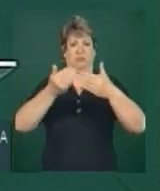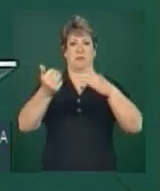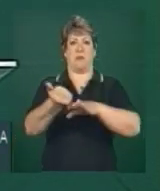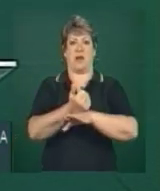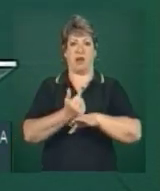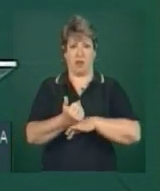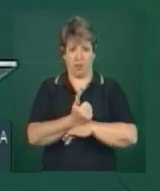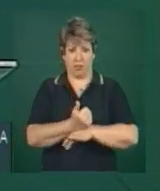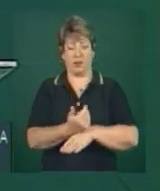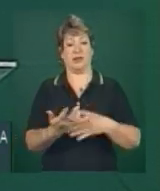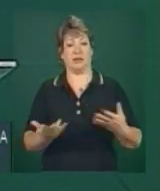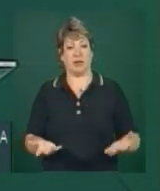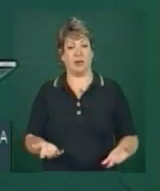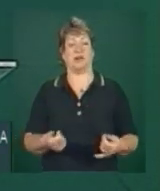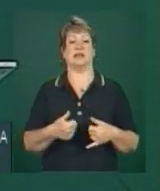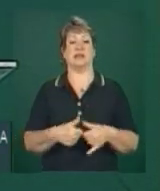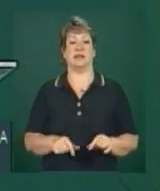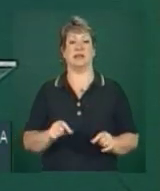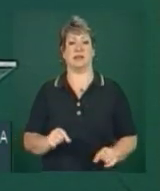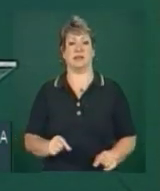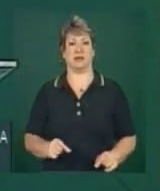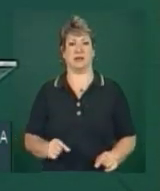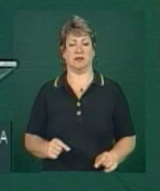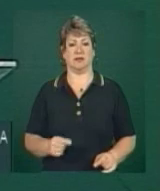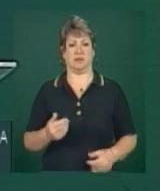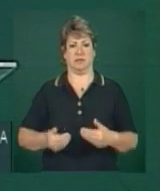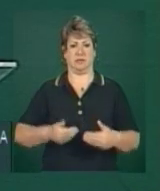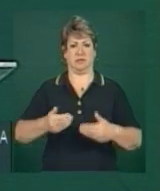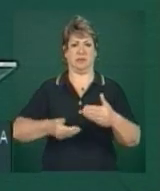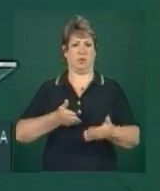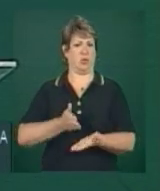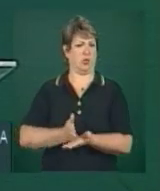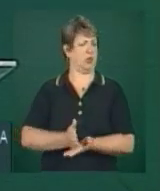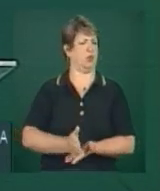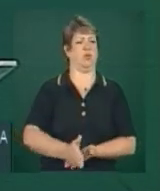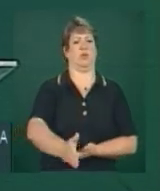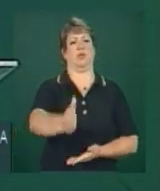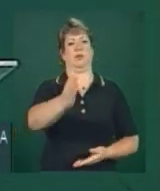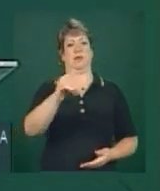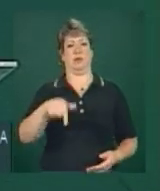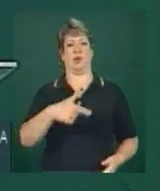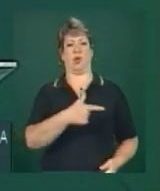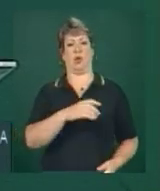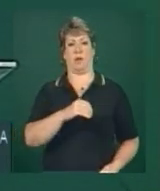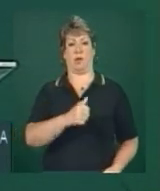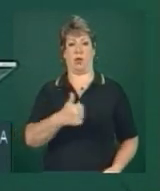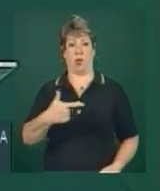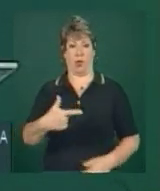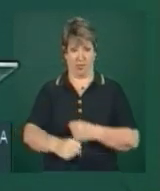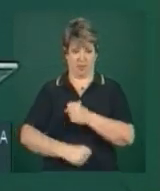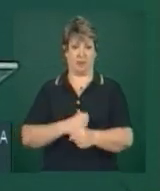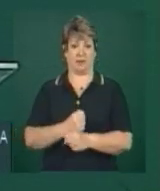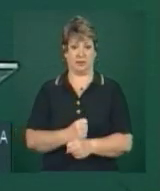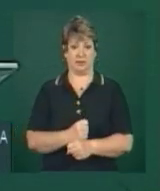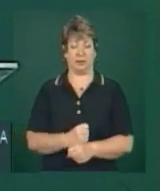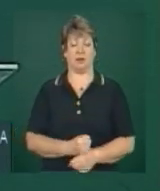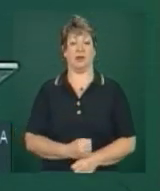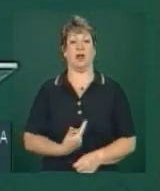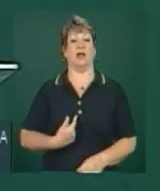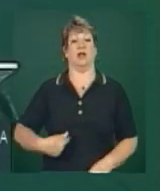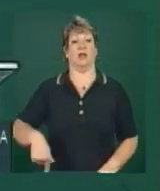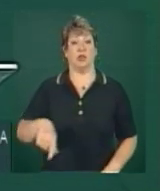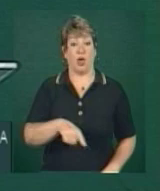estarão em ritmo de cruzeiro em 2012. Além disso, a nossa